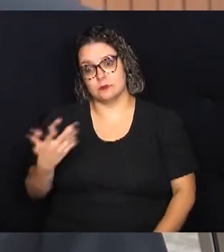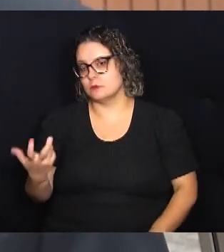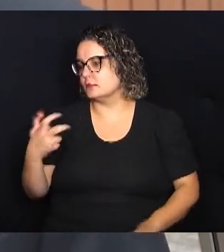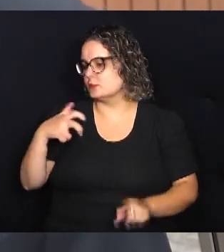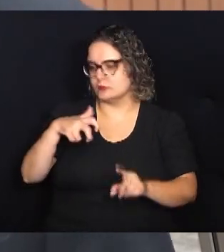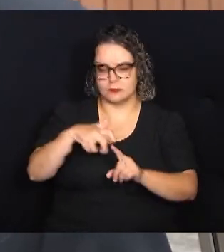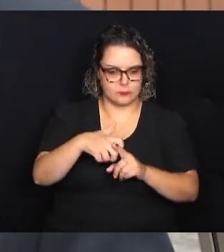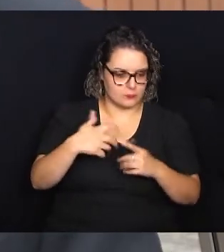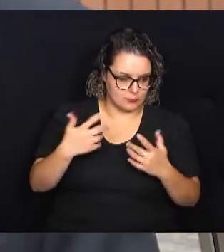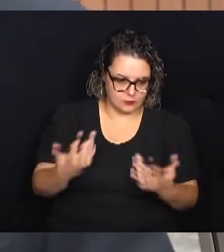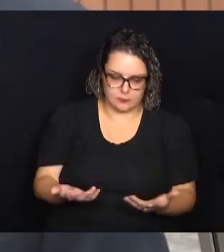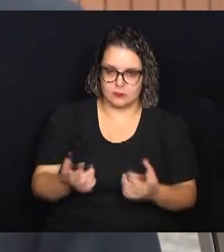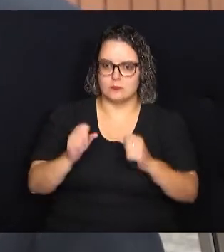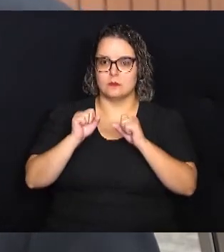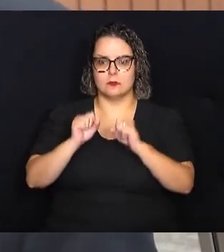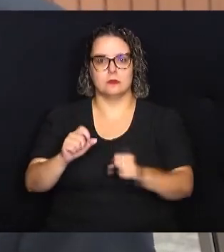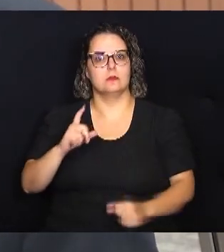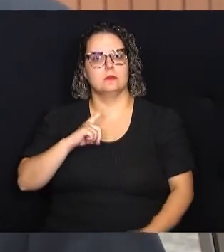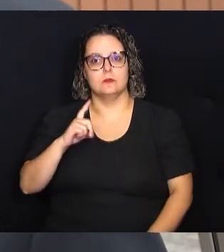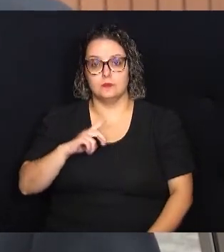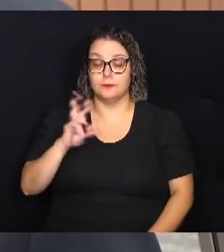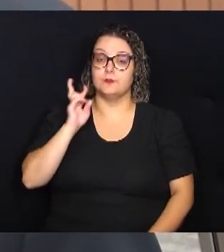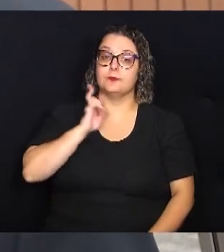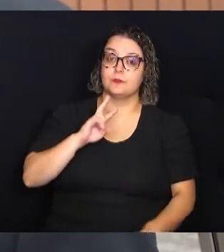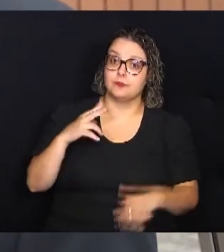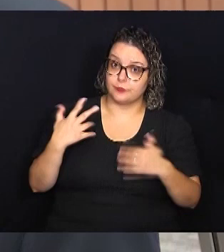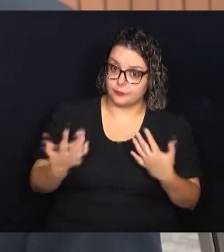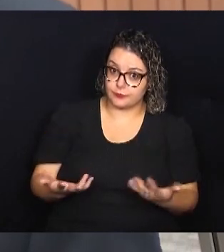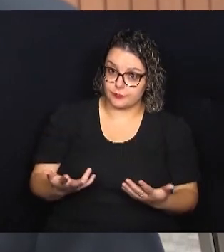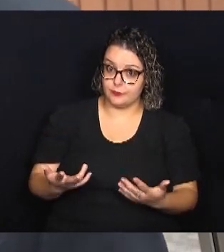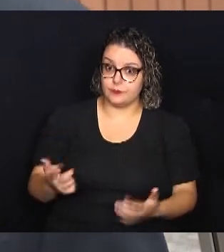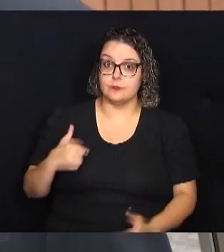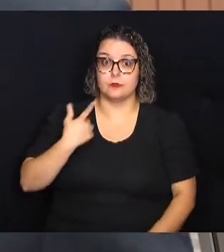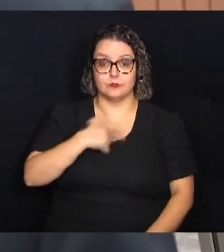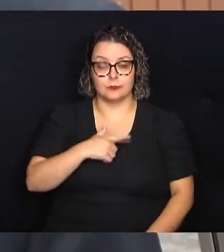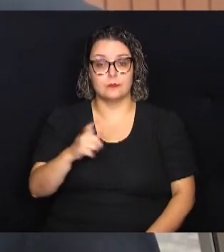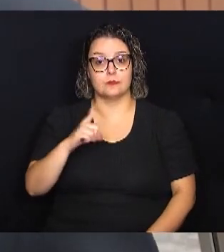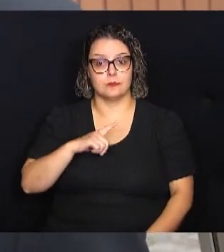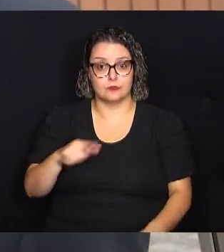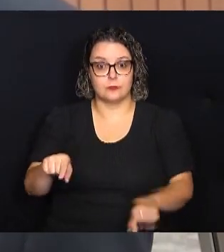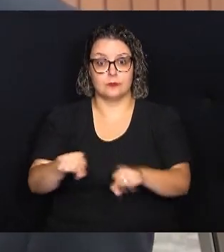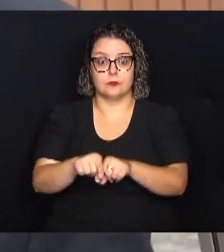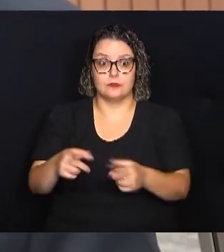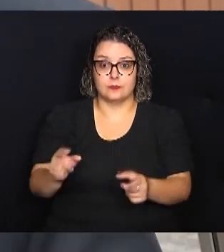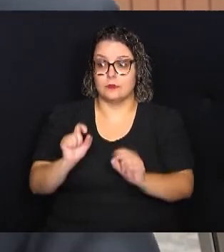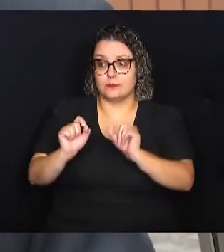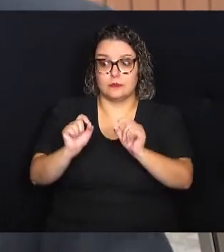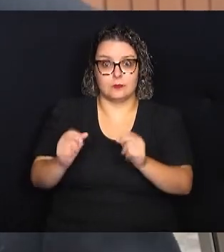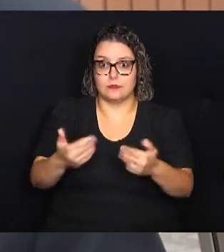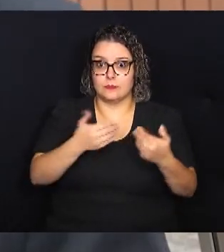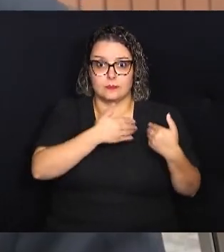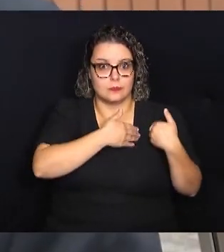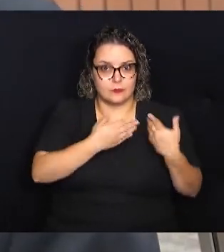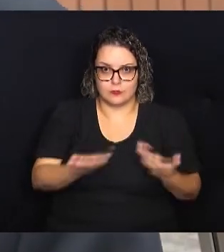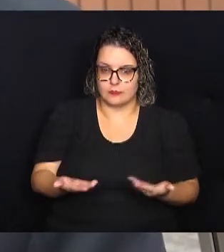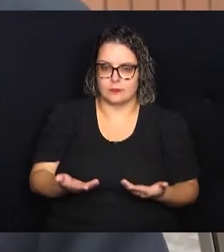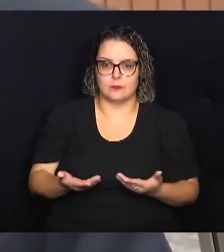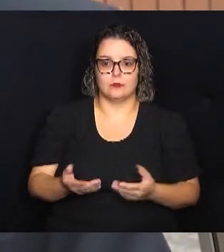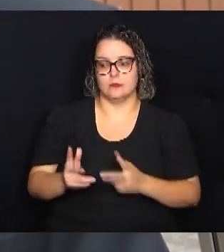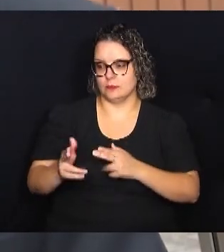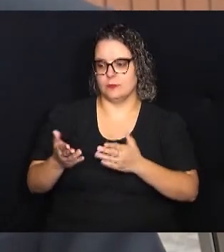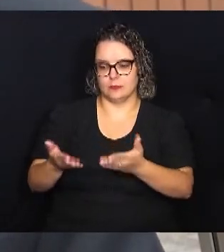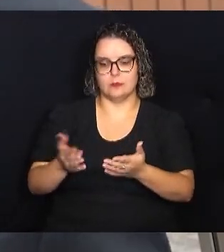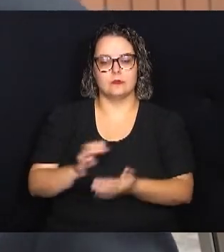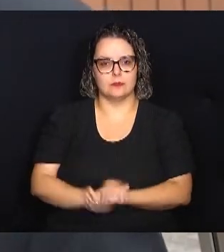que possa ter vítimas, enfim, nós tenhamos, inclusive, a quem responsabilizar uma situação como essa, né?